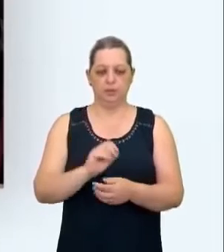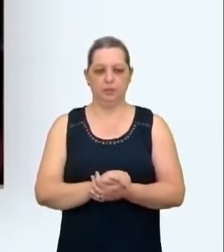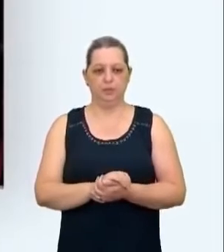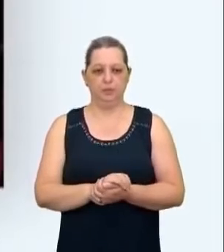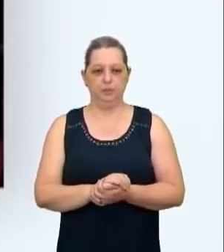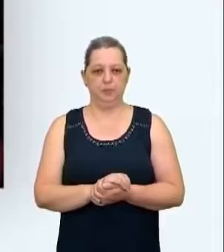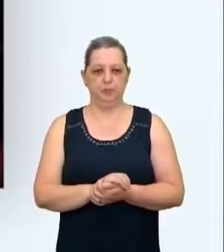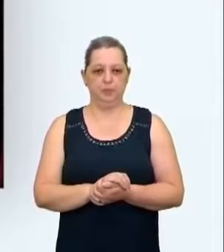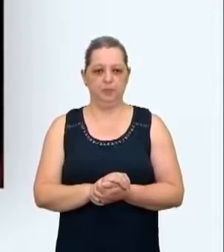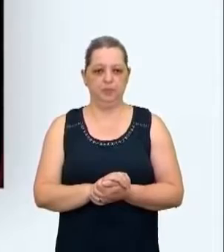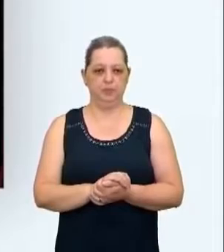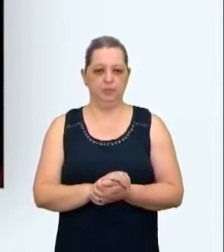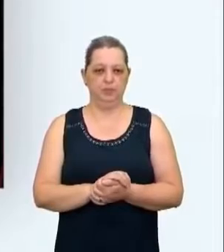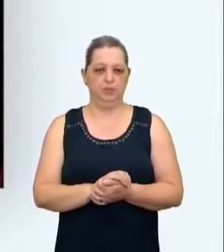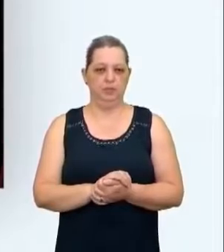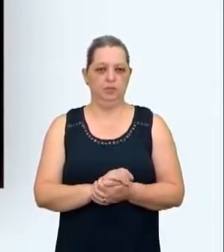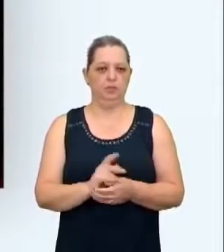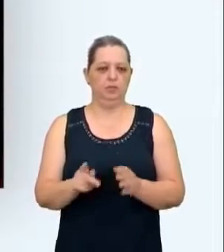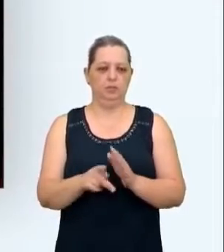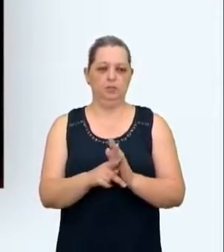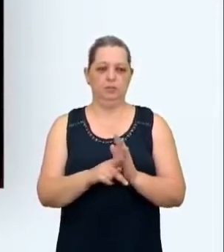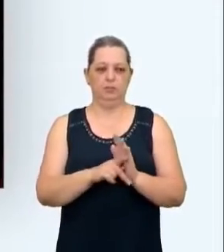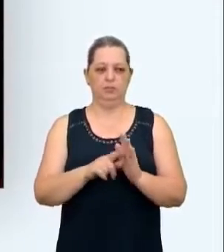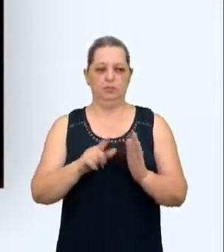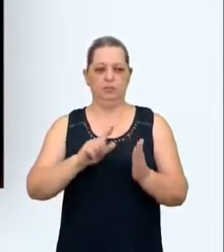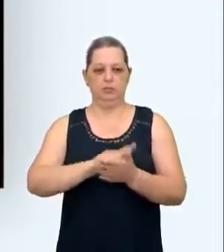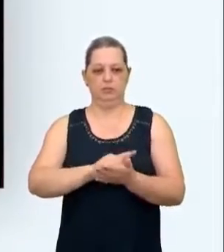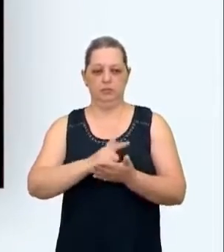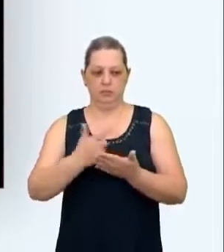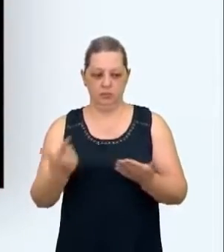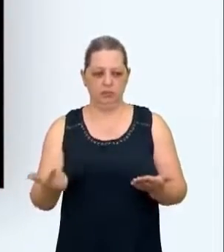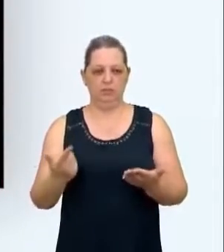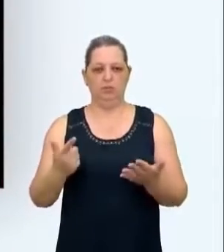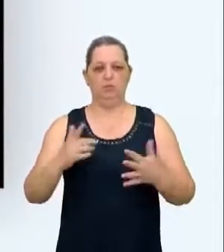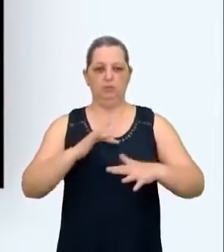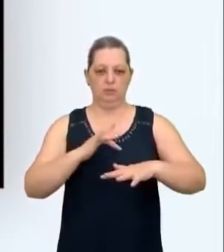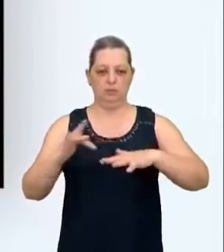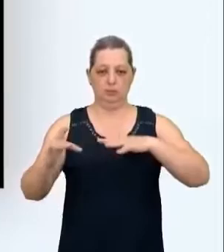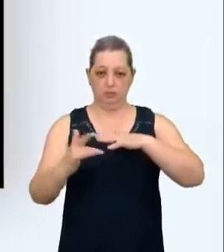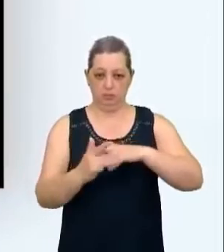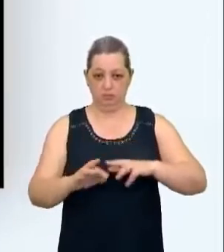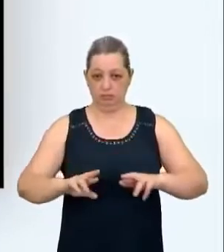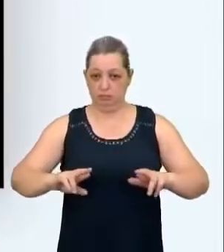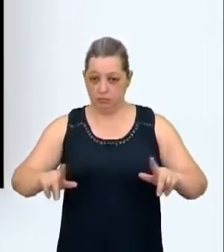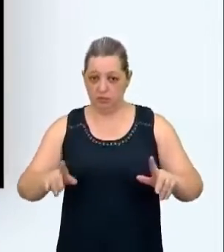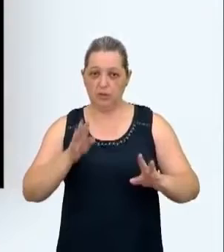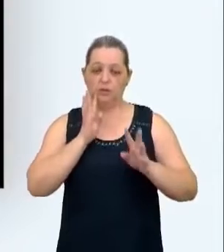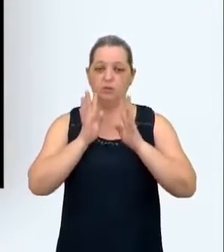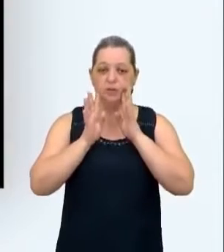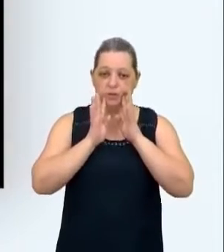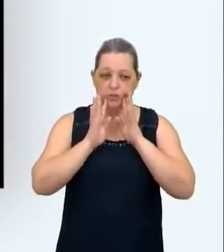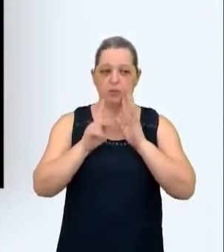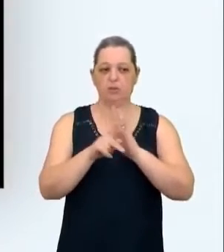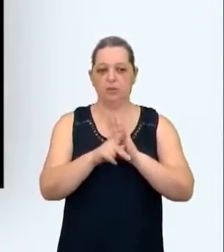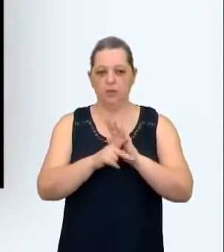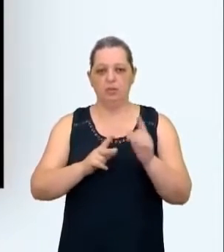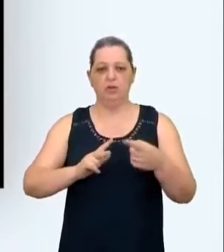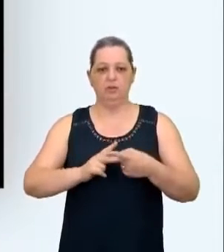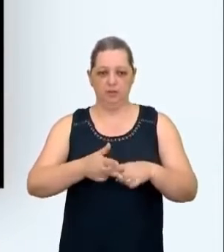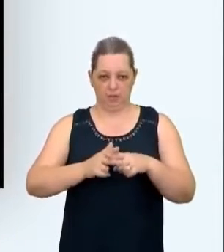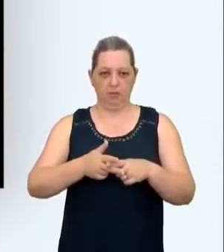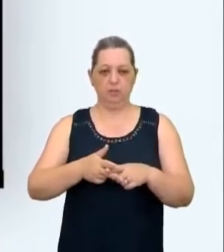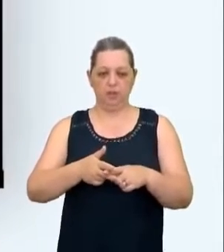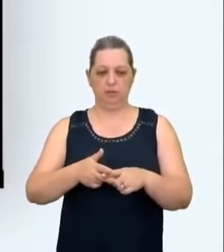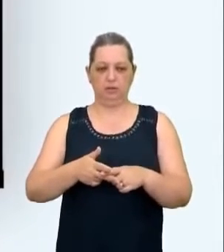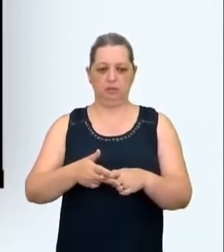O Shahidi não é considerada uma rede social como é o Facebook, mas uma ferramenta de crowdsourcing,